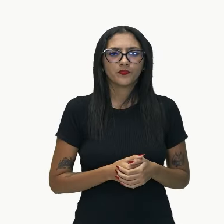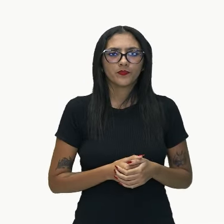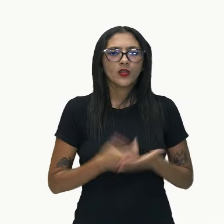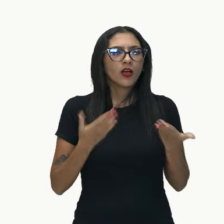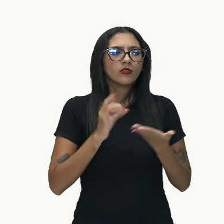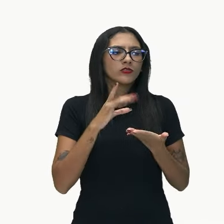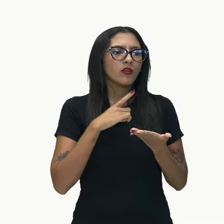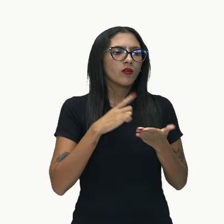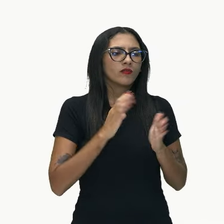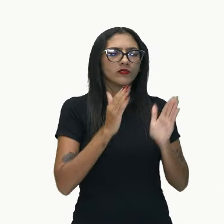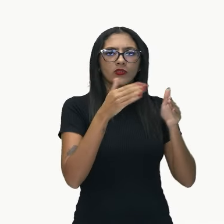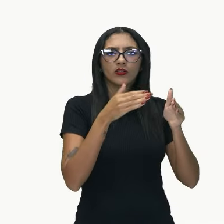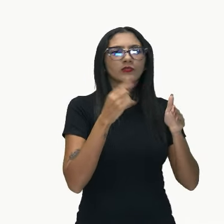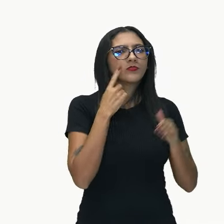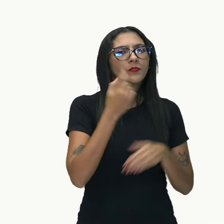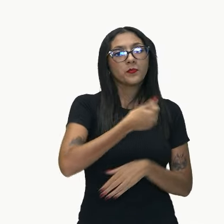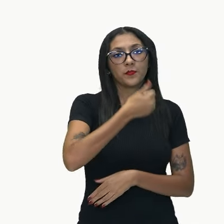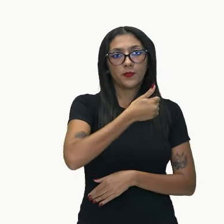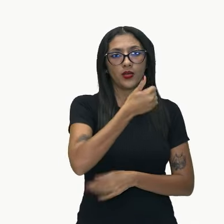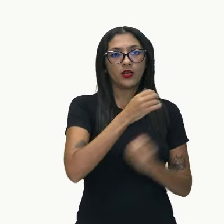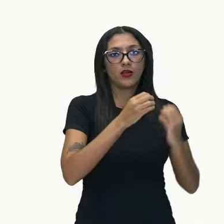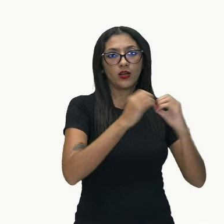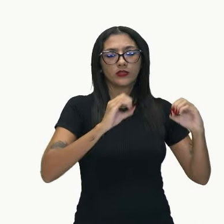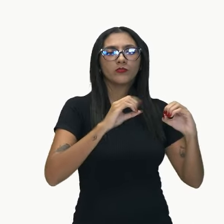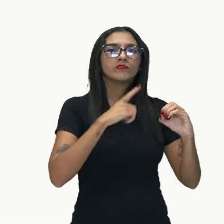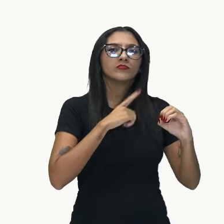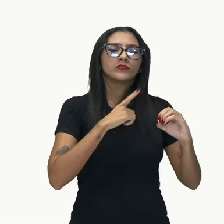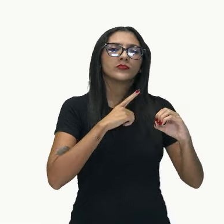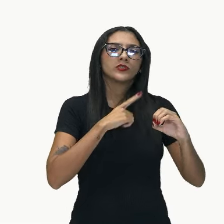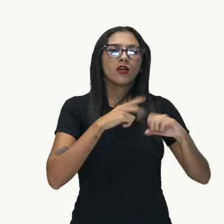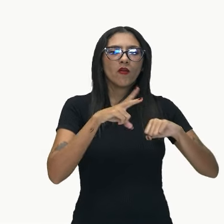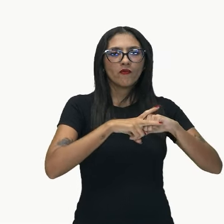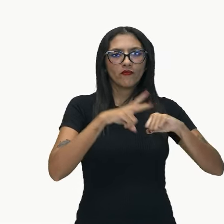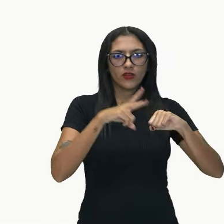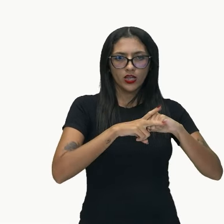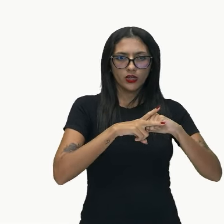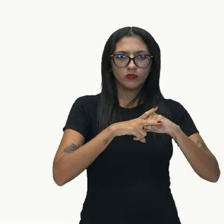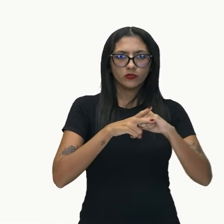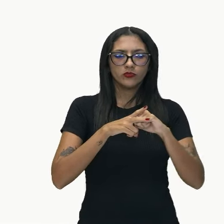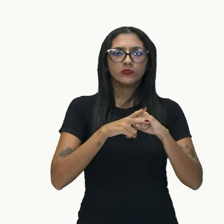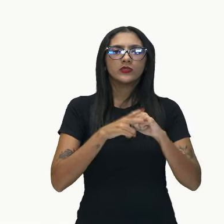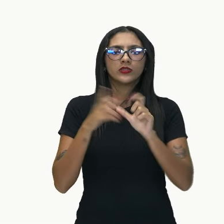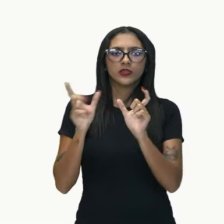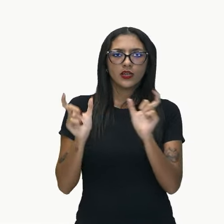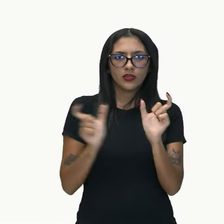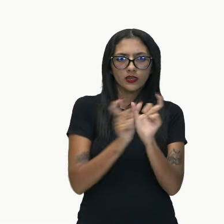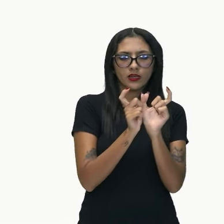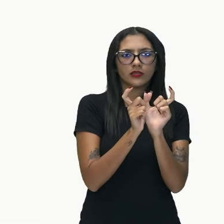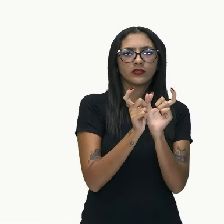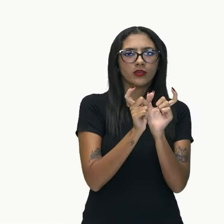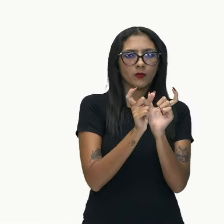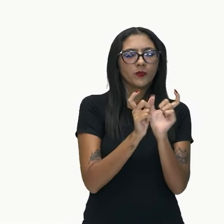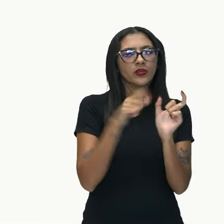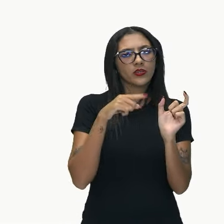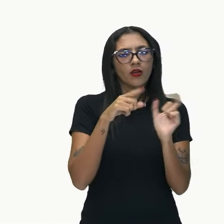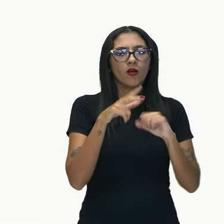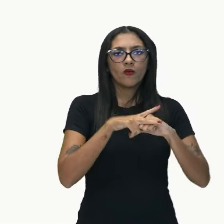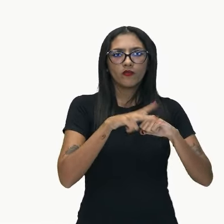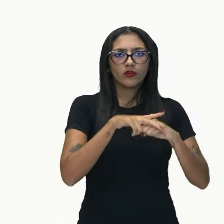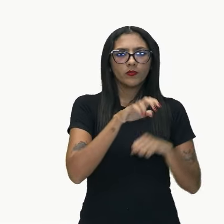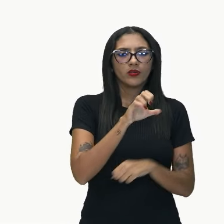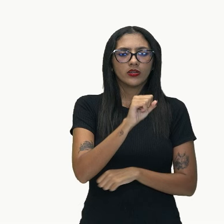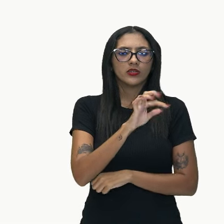e noto o seguinte, que novamente, eu tenho o verbo de ligação, está, que é a forma do verbo estar, e a